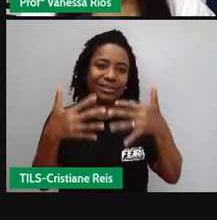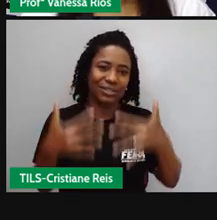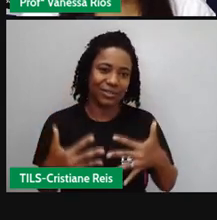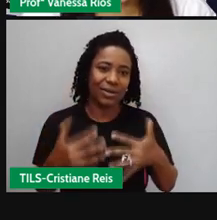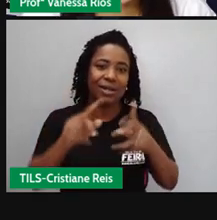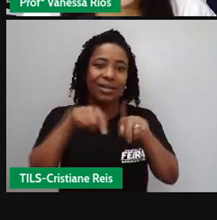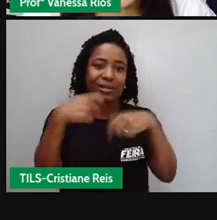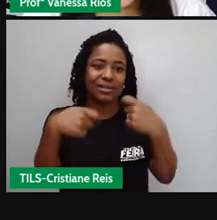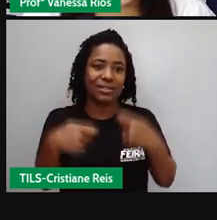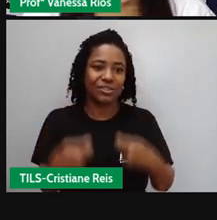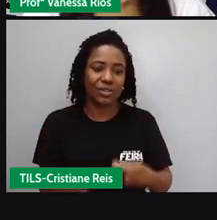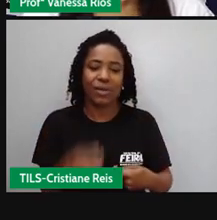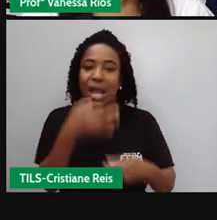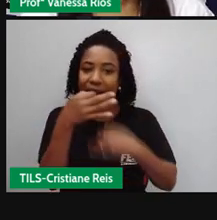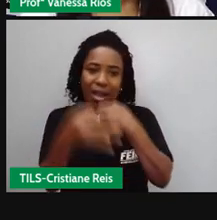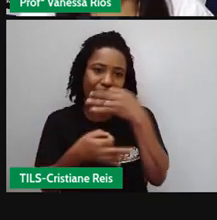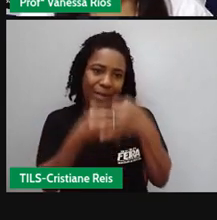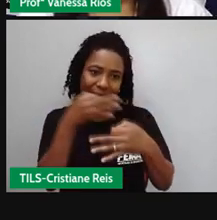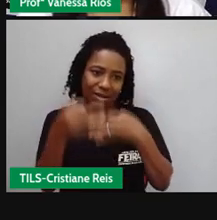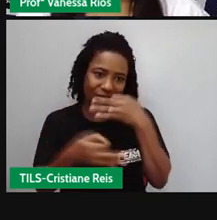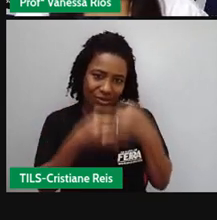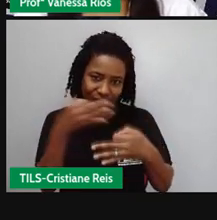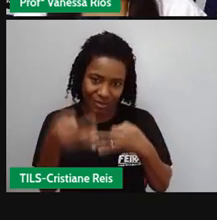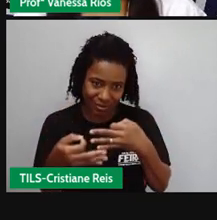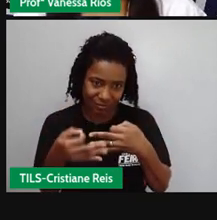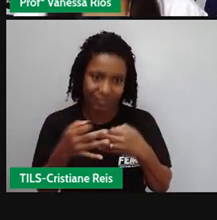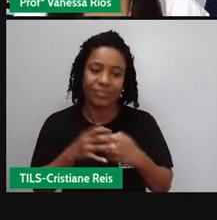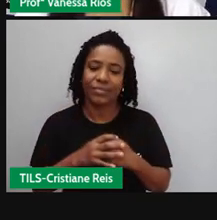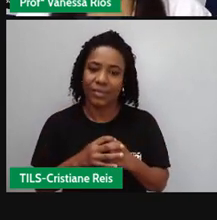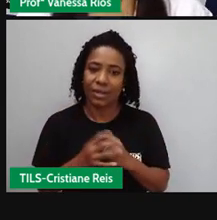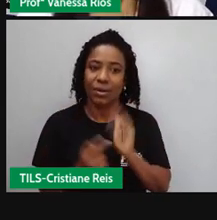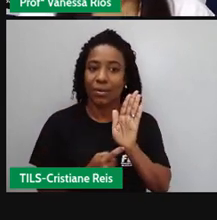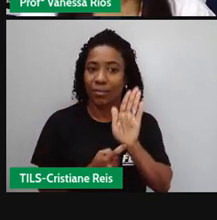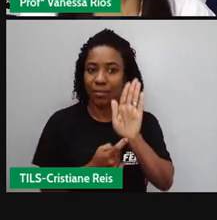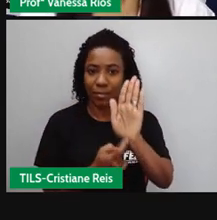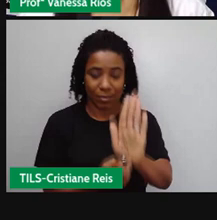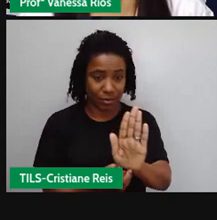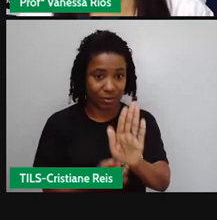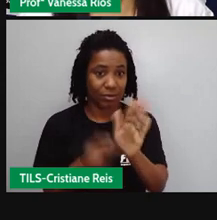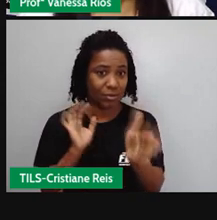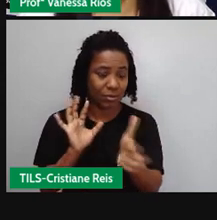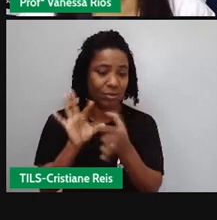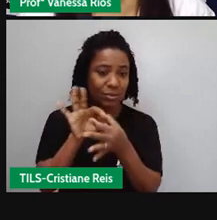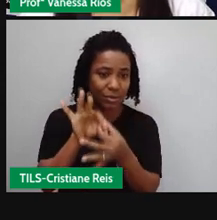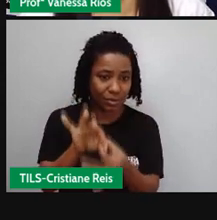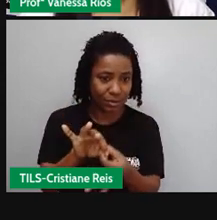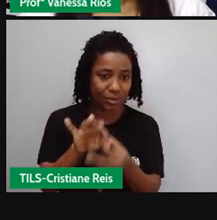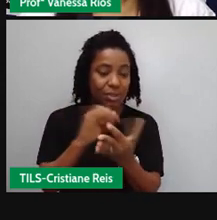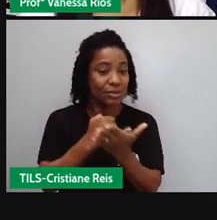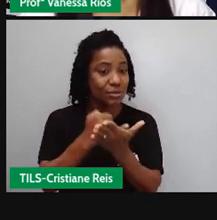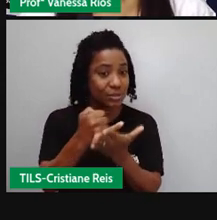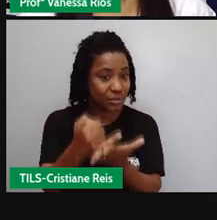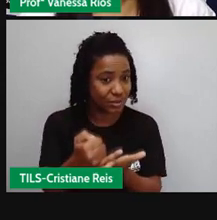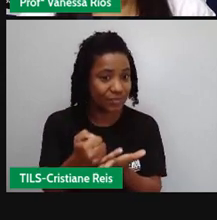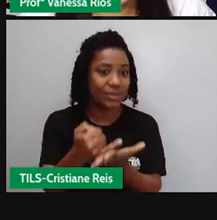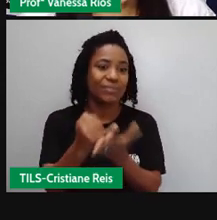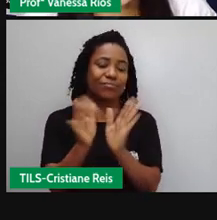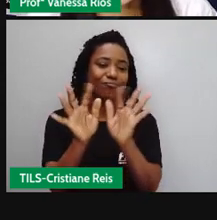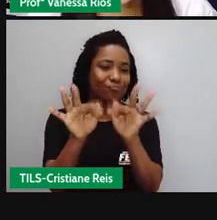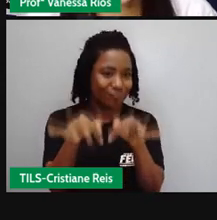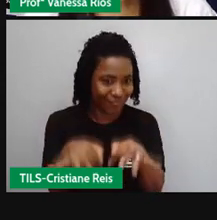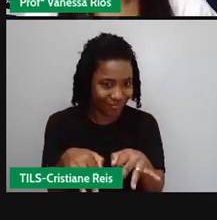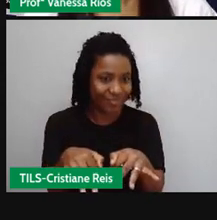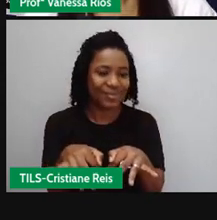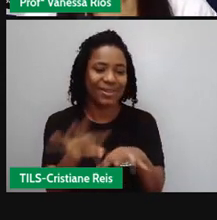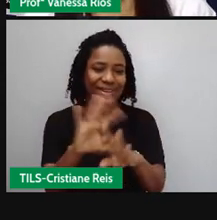argumentativas. Então, apresenta aí um contexto de início, de meio, de fim,